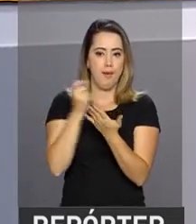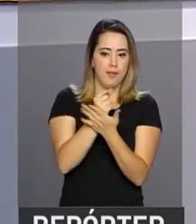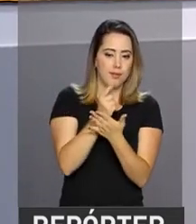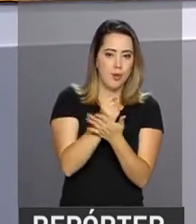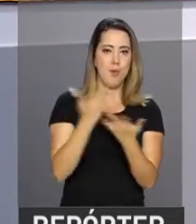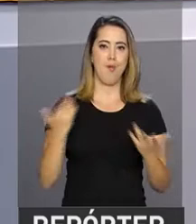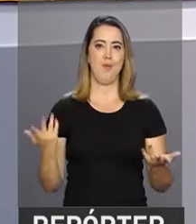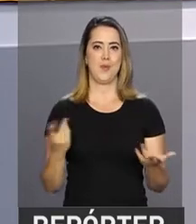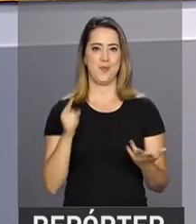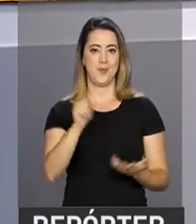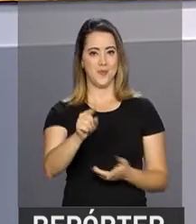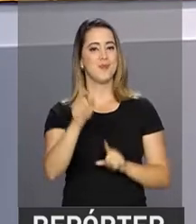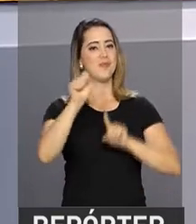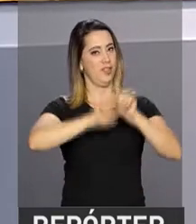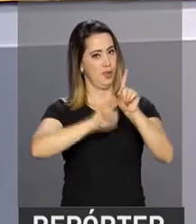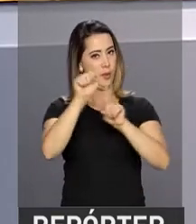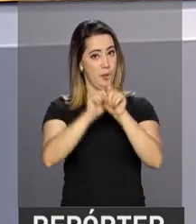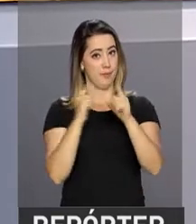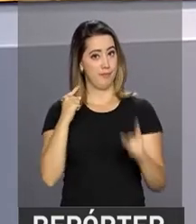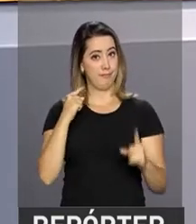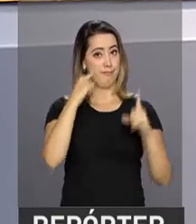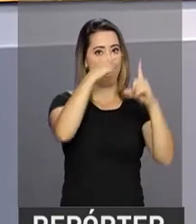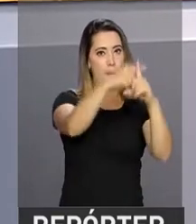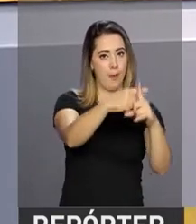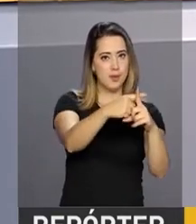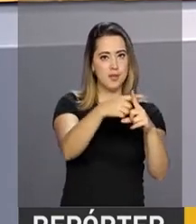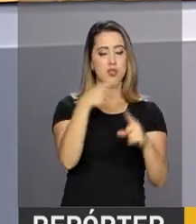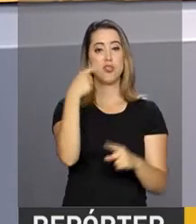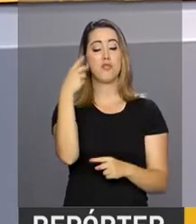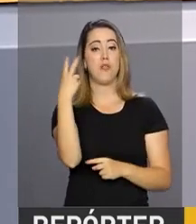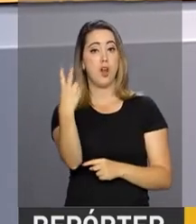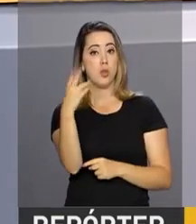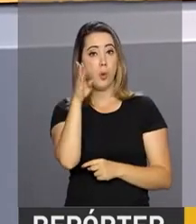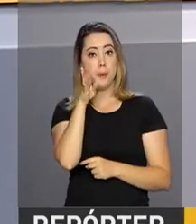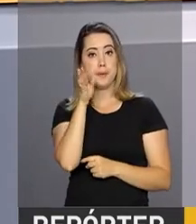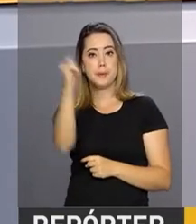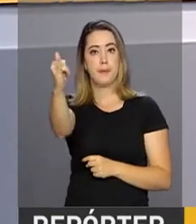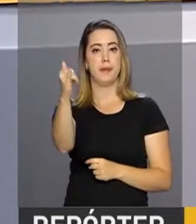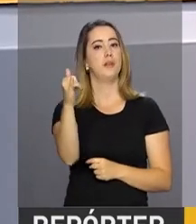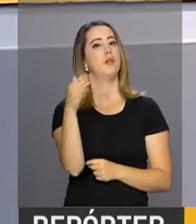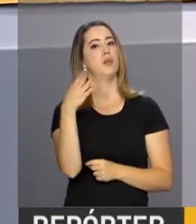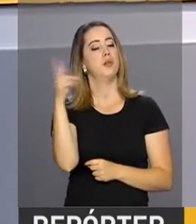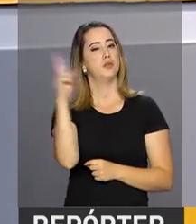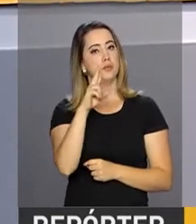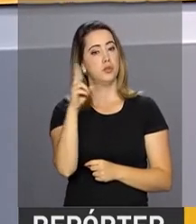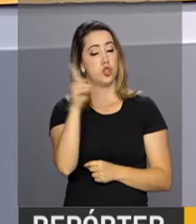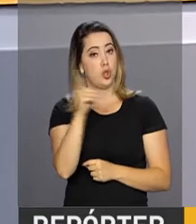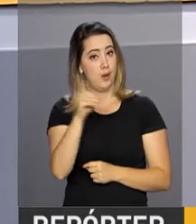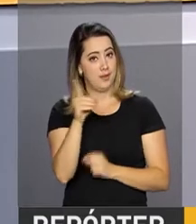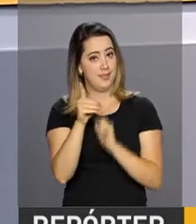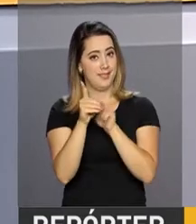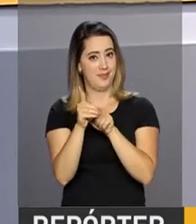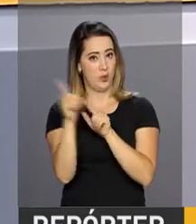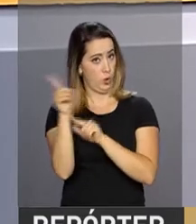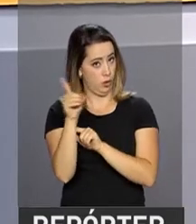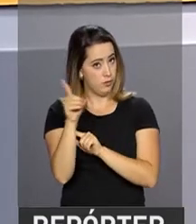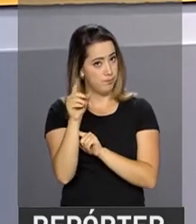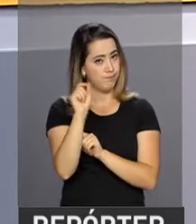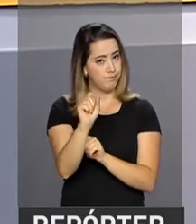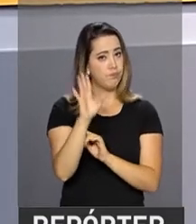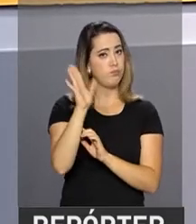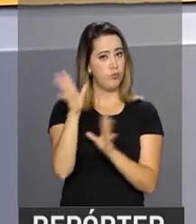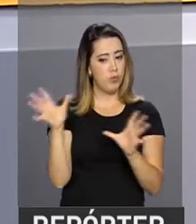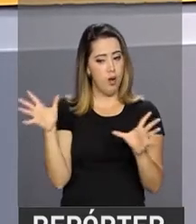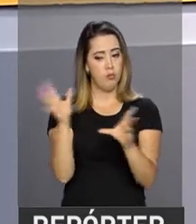comprou. No mês, o saldo é positivo em 2 bilhões e 454 milhões de dólares. Já no